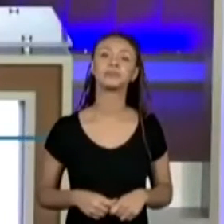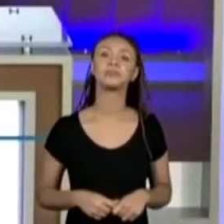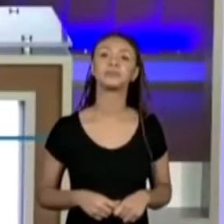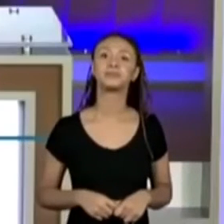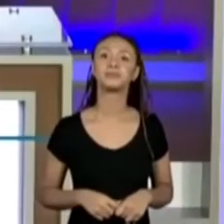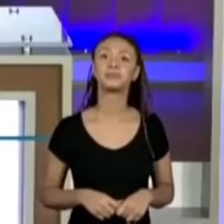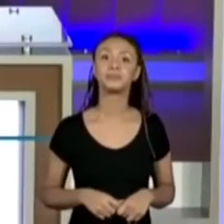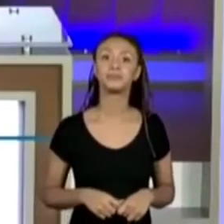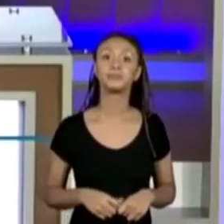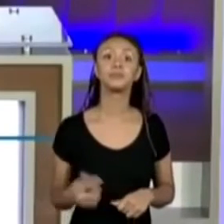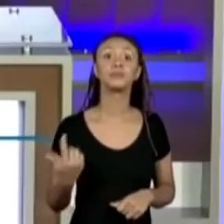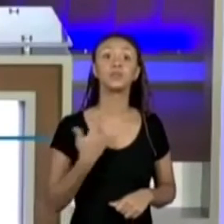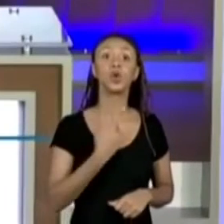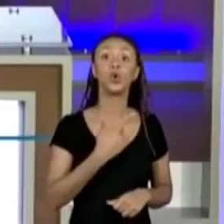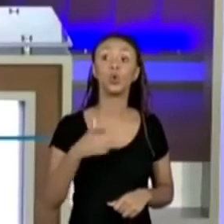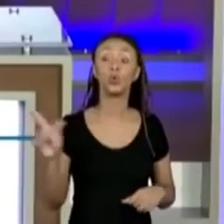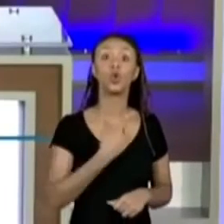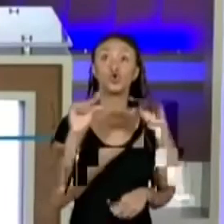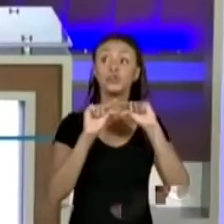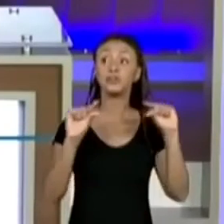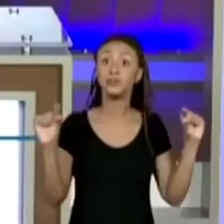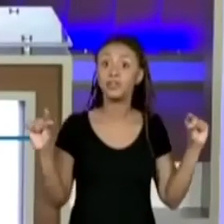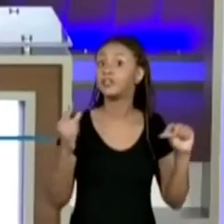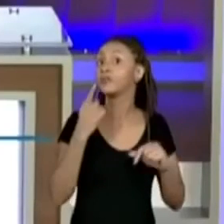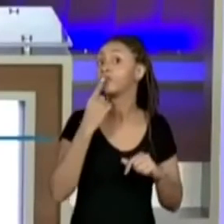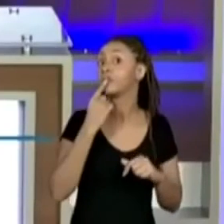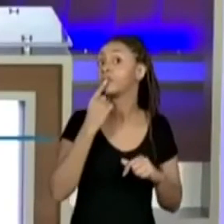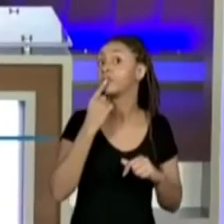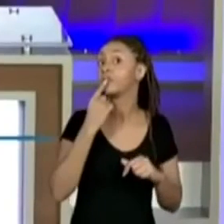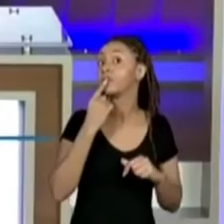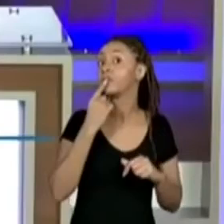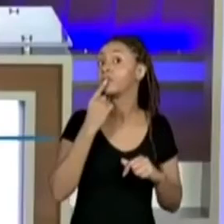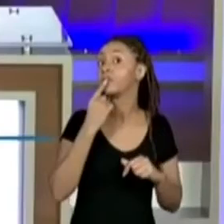E tem mais uma fitinha, que é essa vermelhinha aqui.